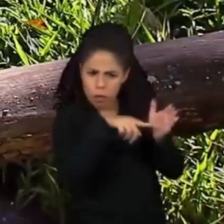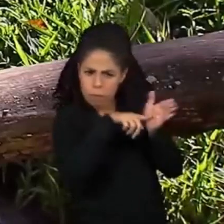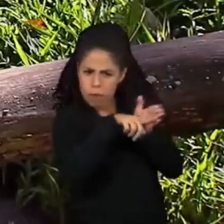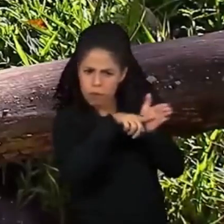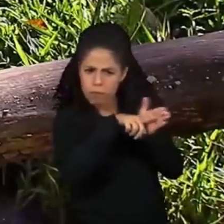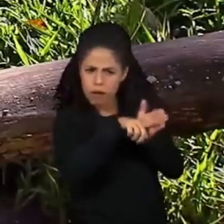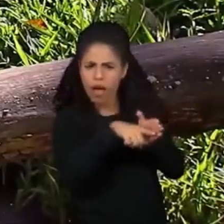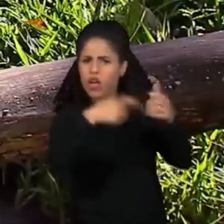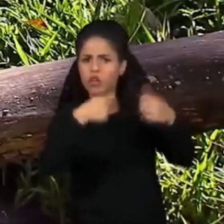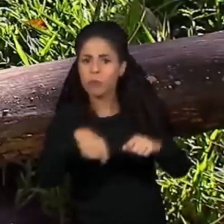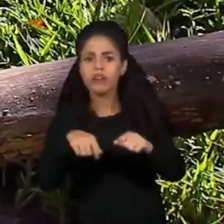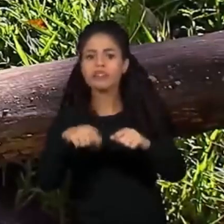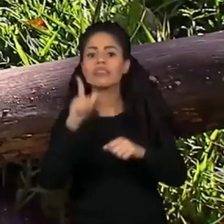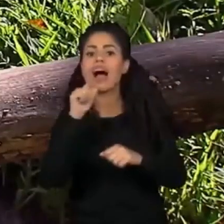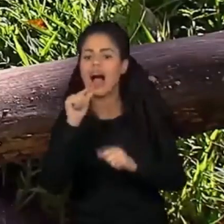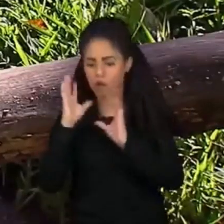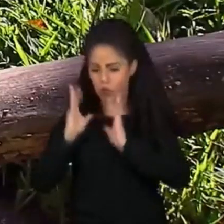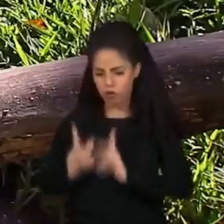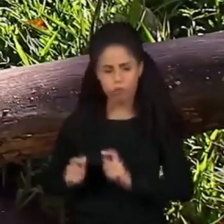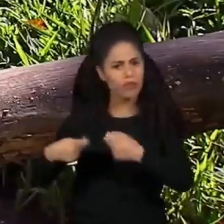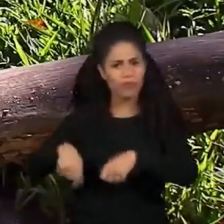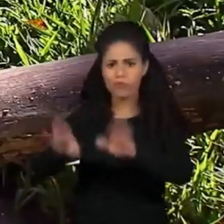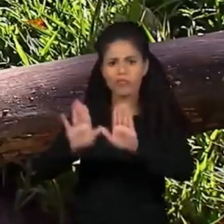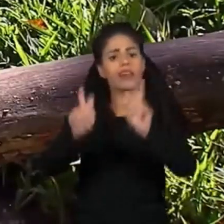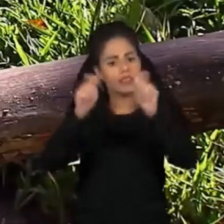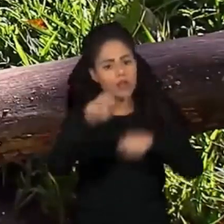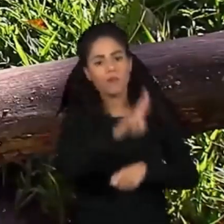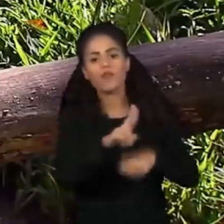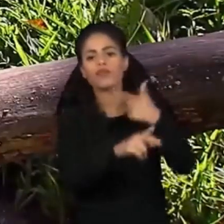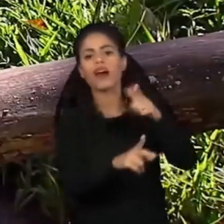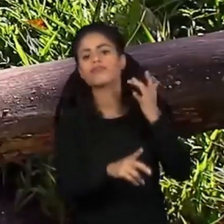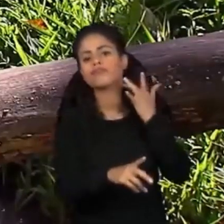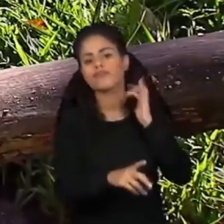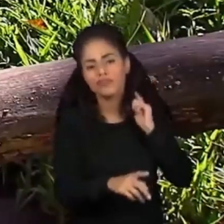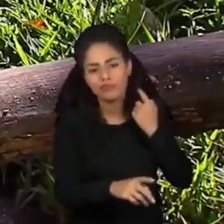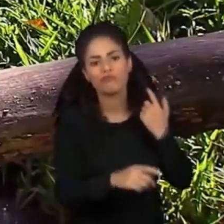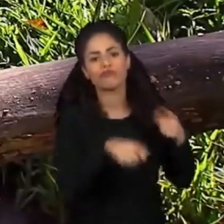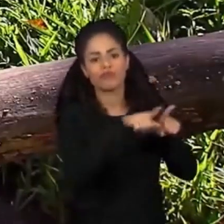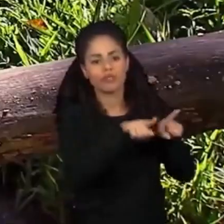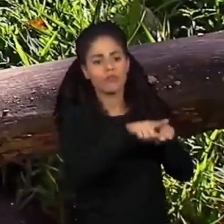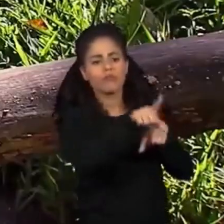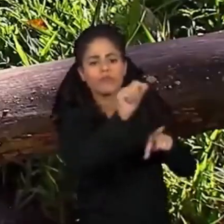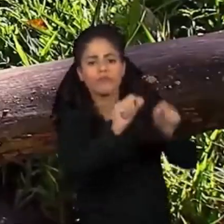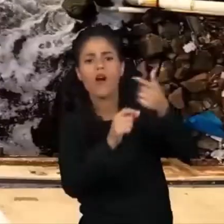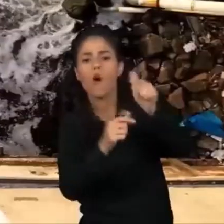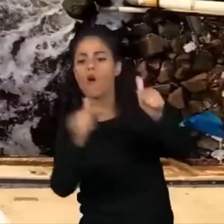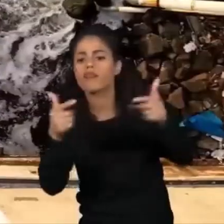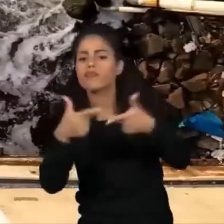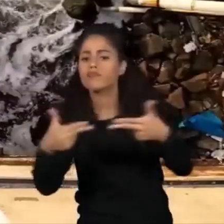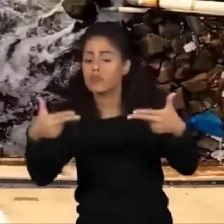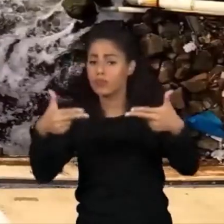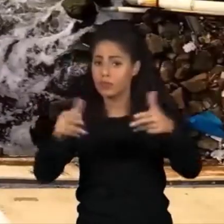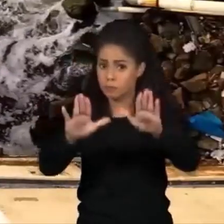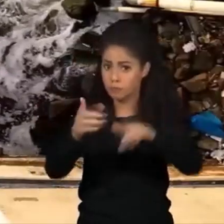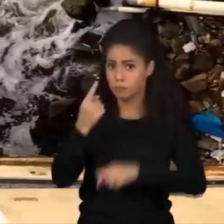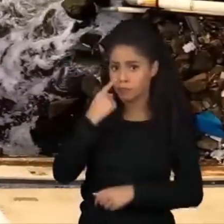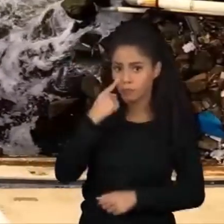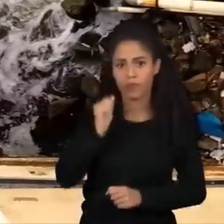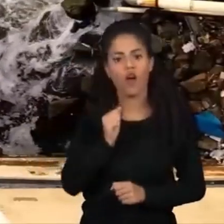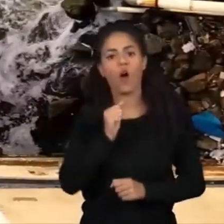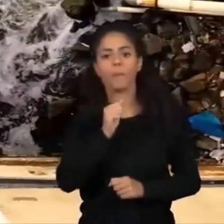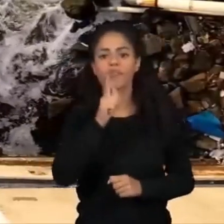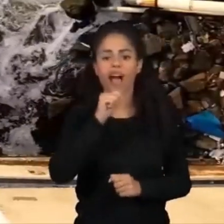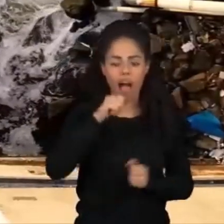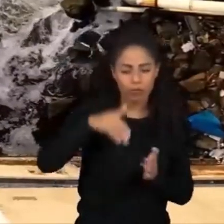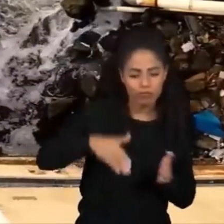usar água potável. Por isso, pesquisadores de todo o mundo buscam alternativas. Então a gente pode tentar água de reuso,